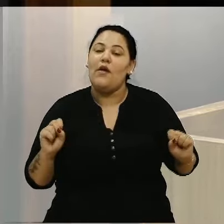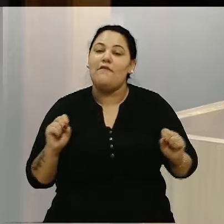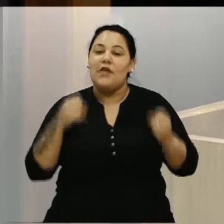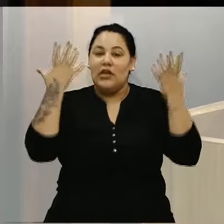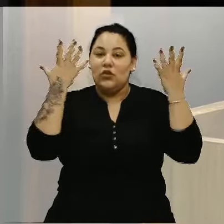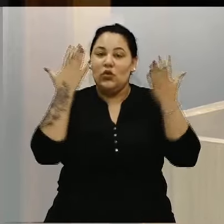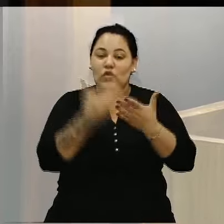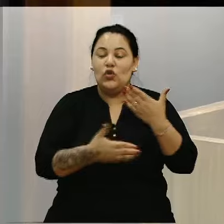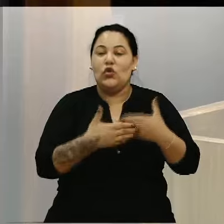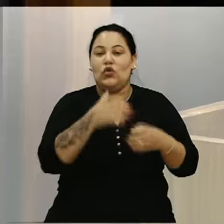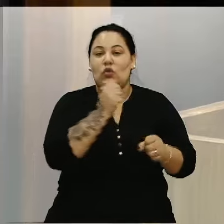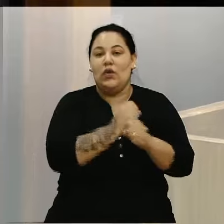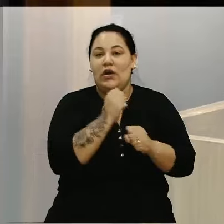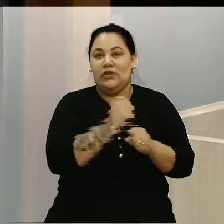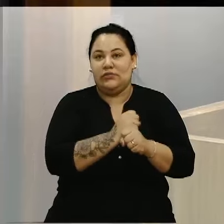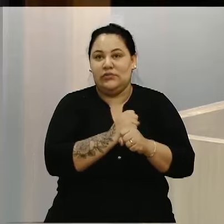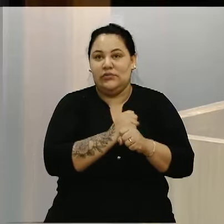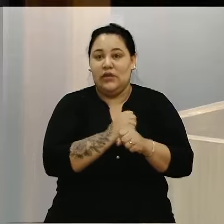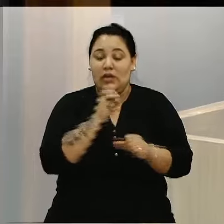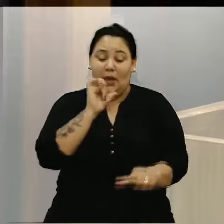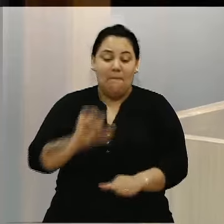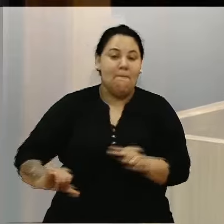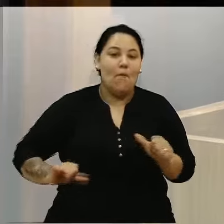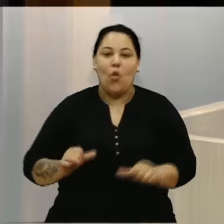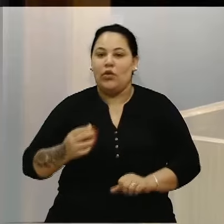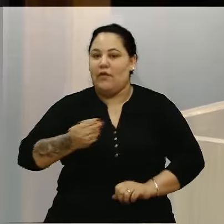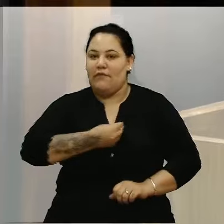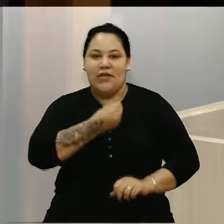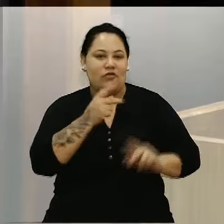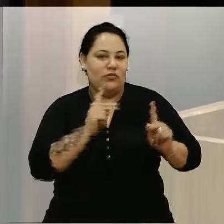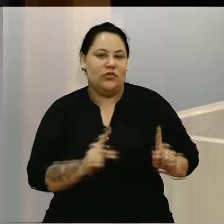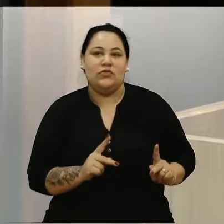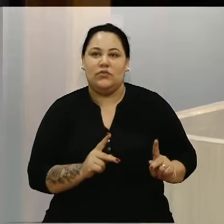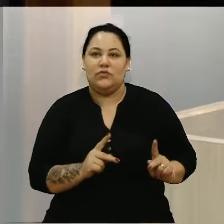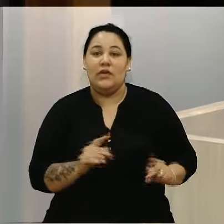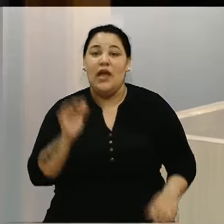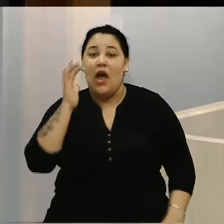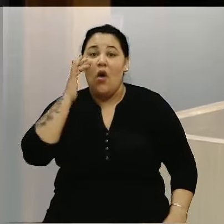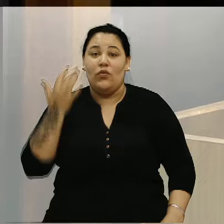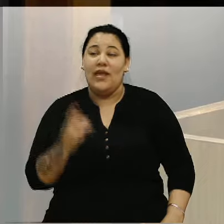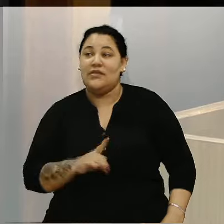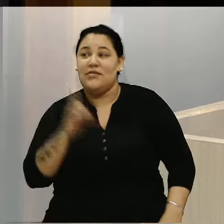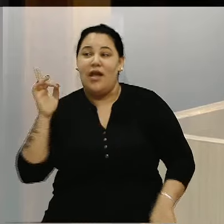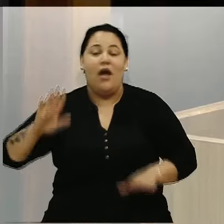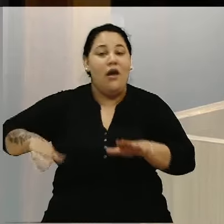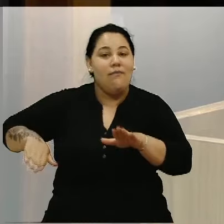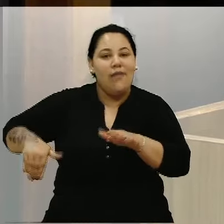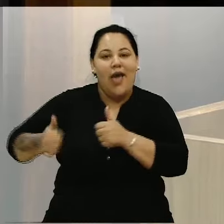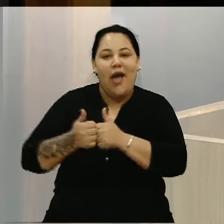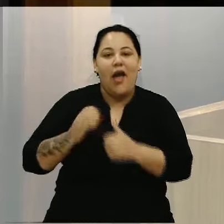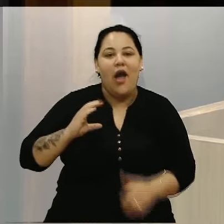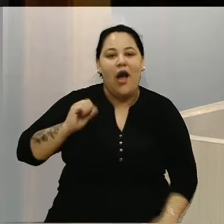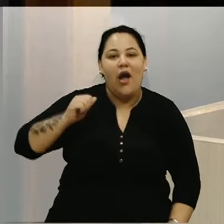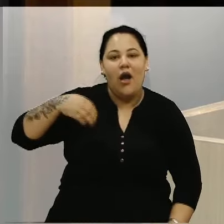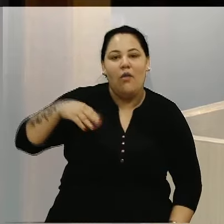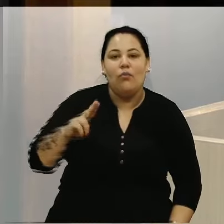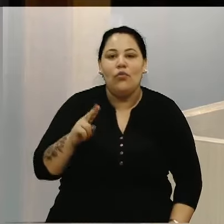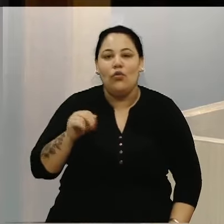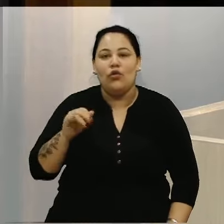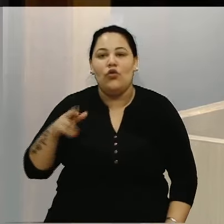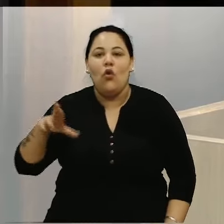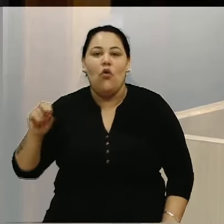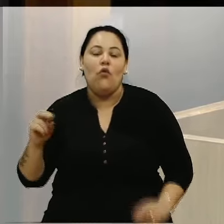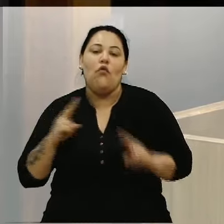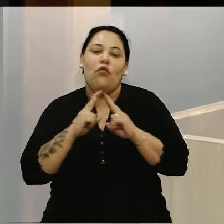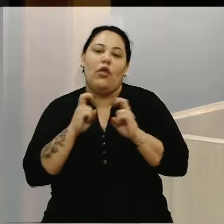ano Que muda A vida de pessoas Como acontece Em Camboriú Como acontece Em Florianópolis